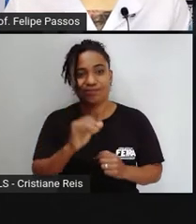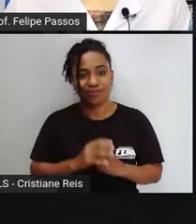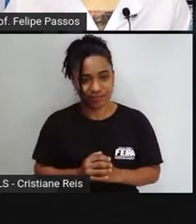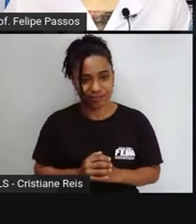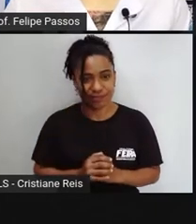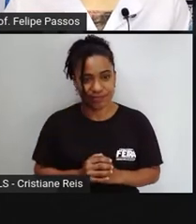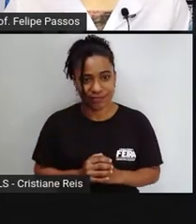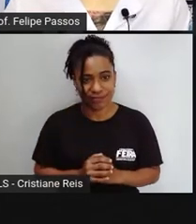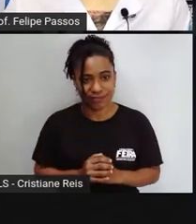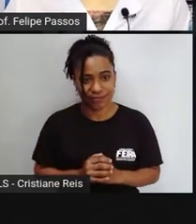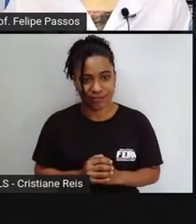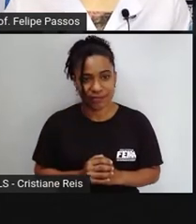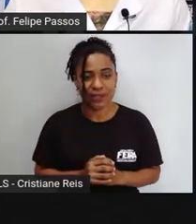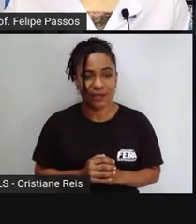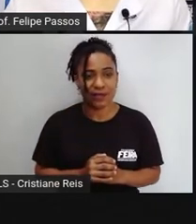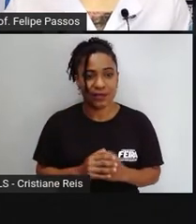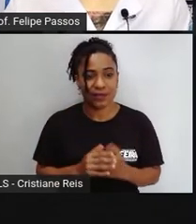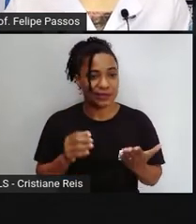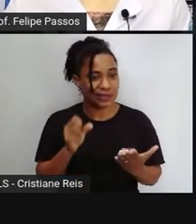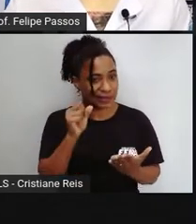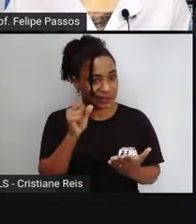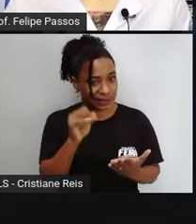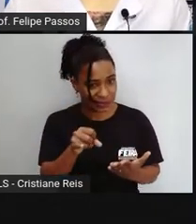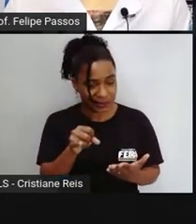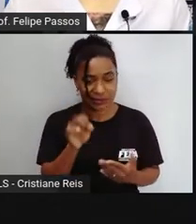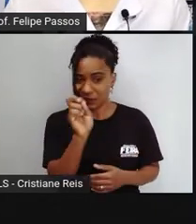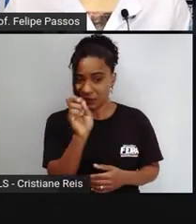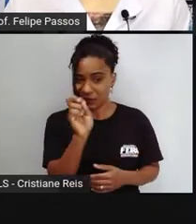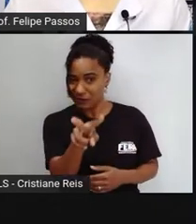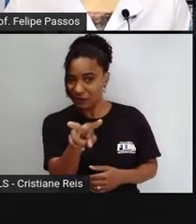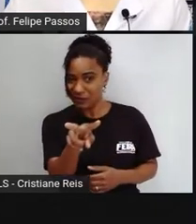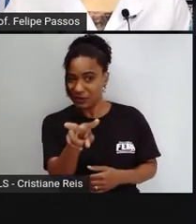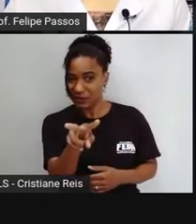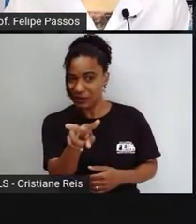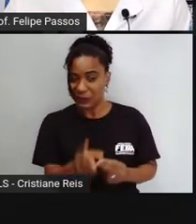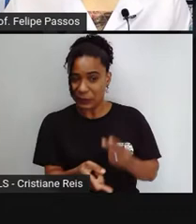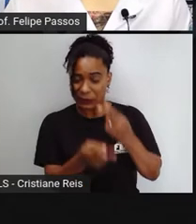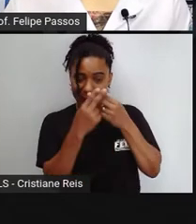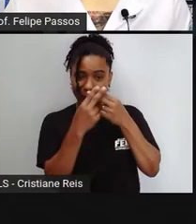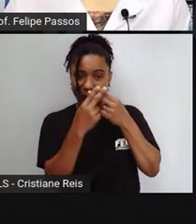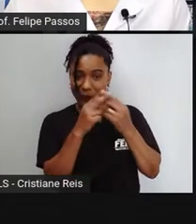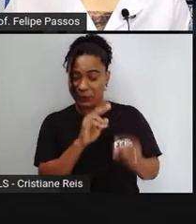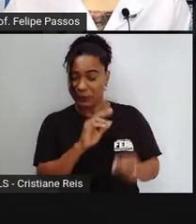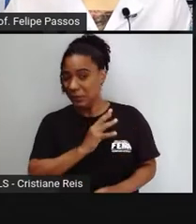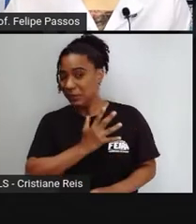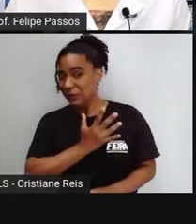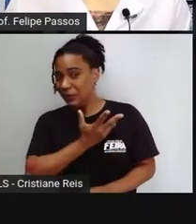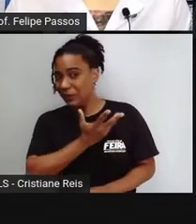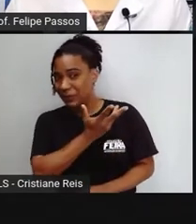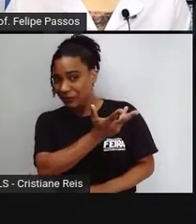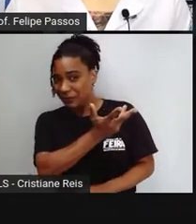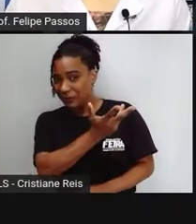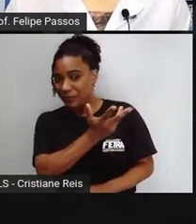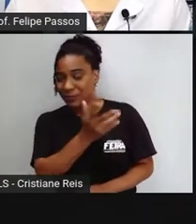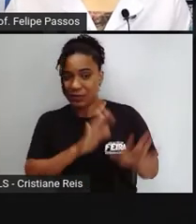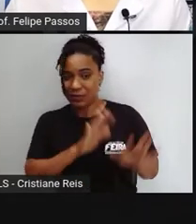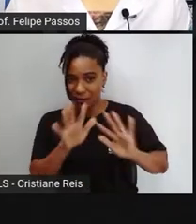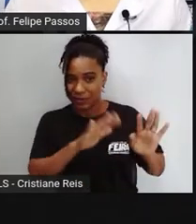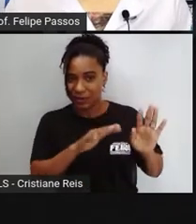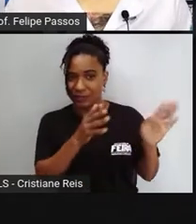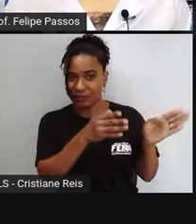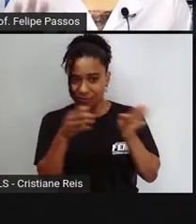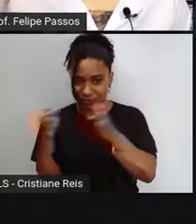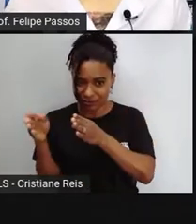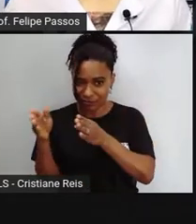tiver uma condição, assim, de muita aversão a essas imagens, passa para a próxima aula, é melhor.